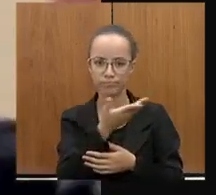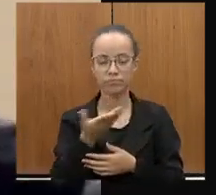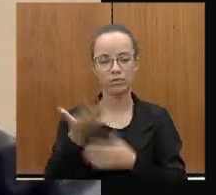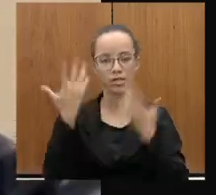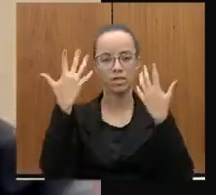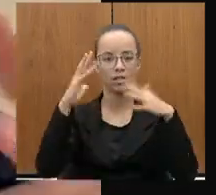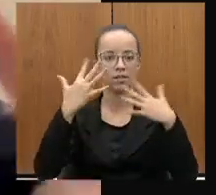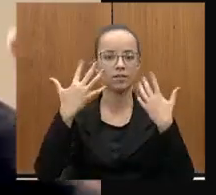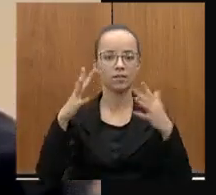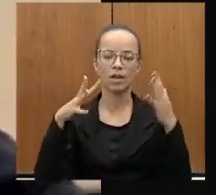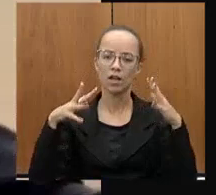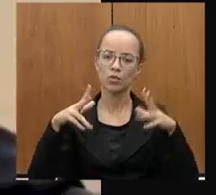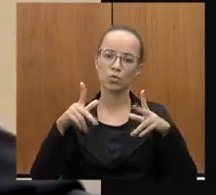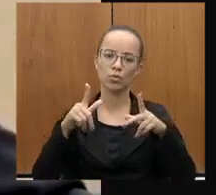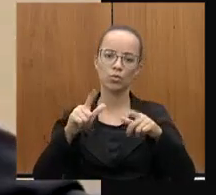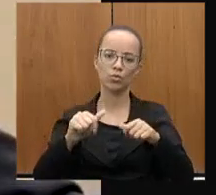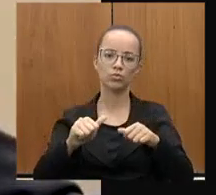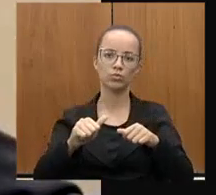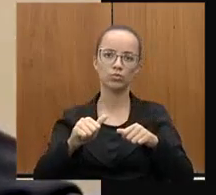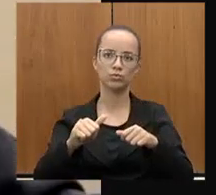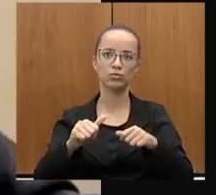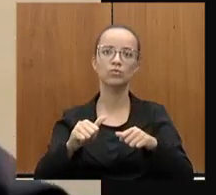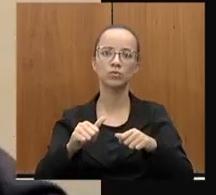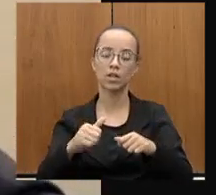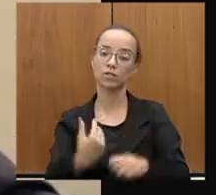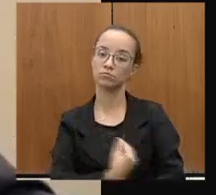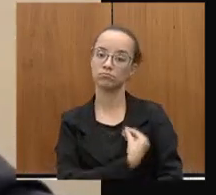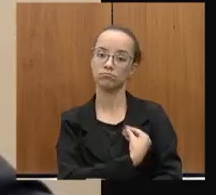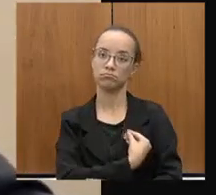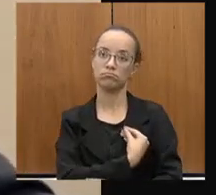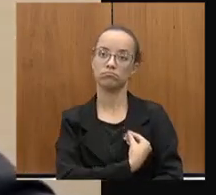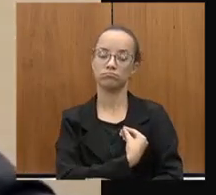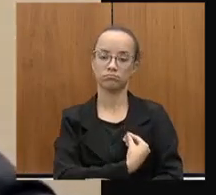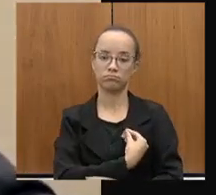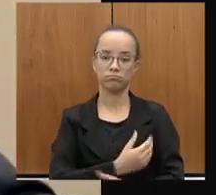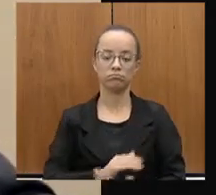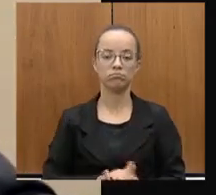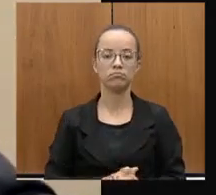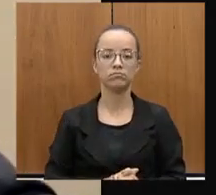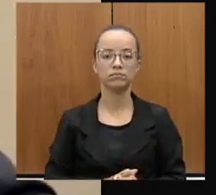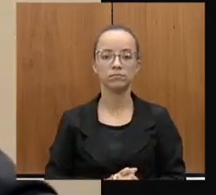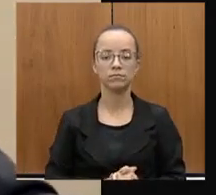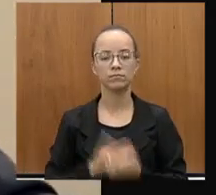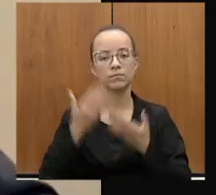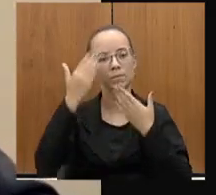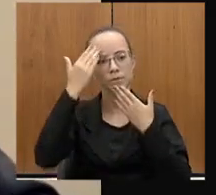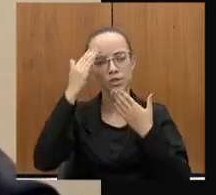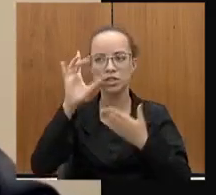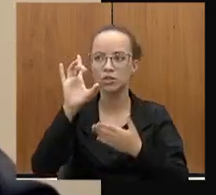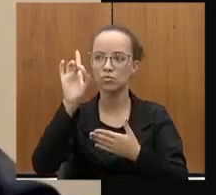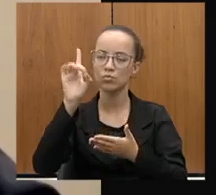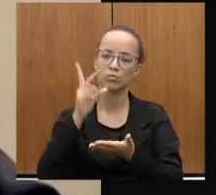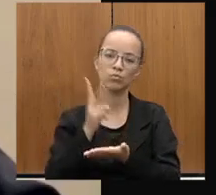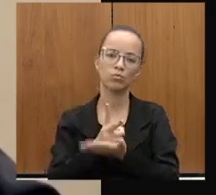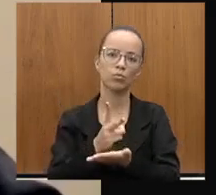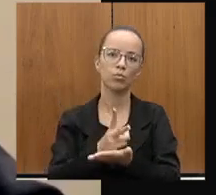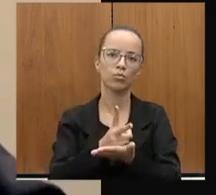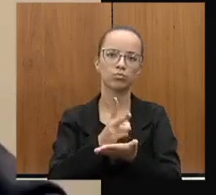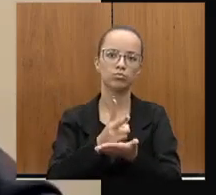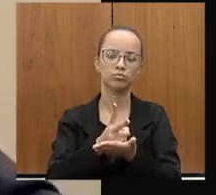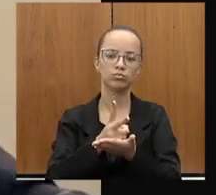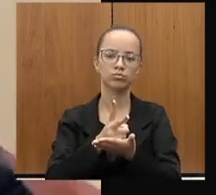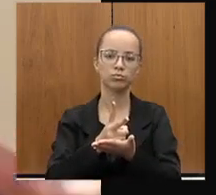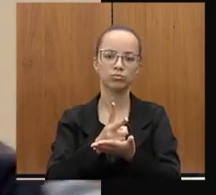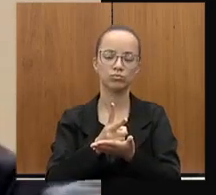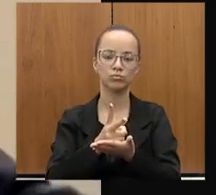parabenizar a todos que estão aí no dispositivo e pedindo a Deus que continue, de fato, como